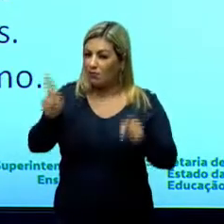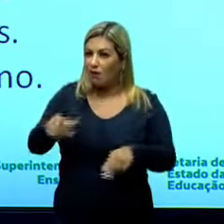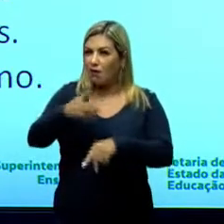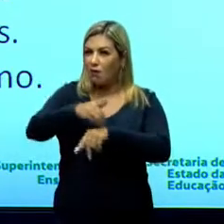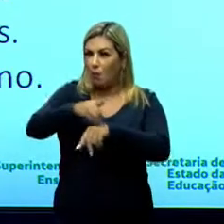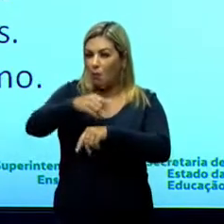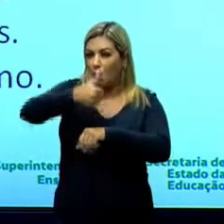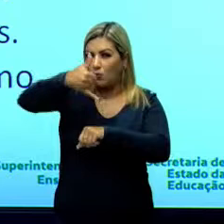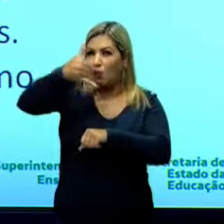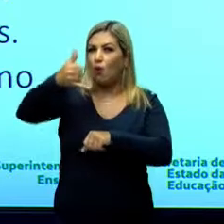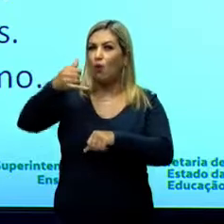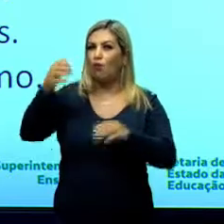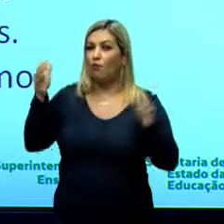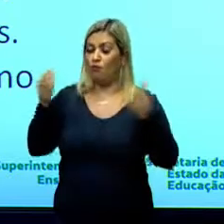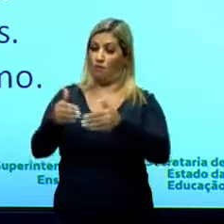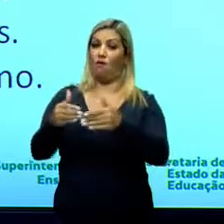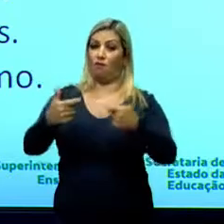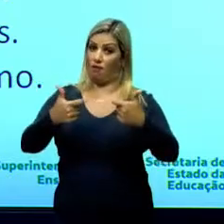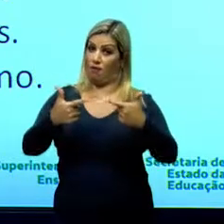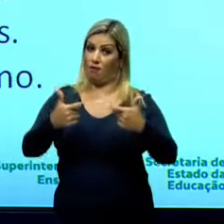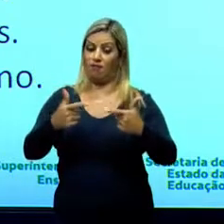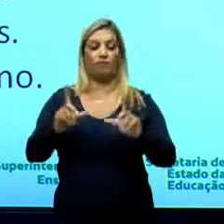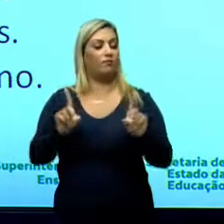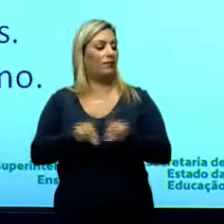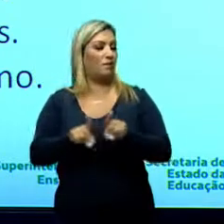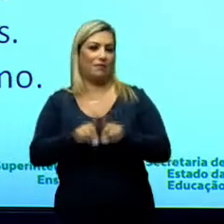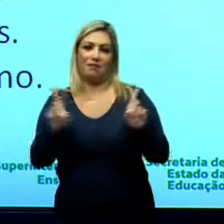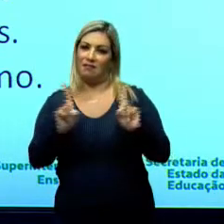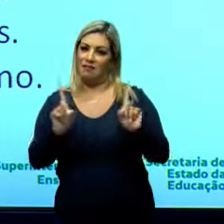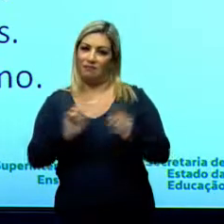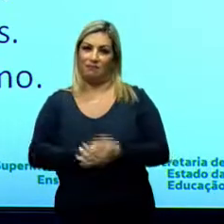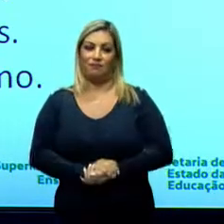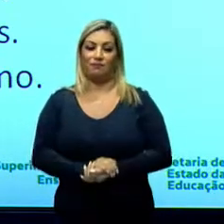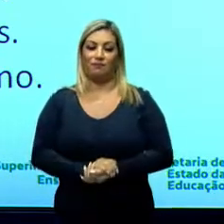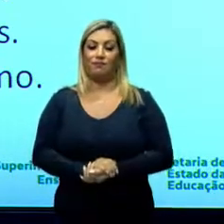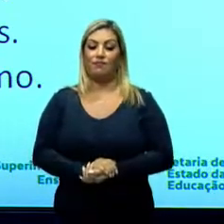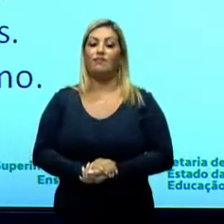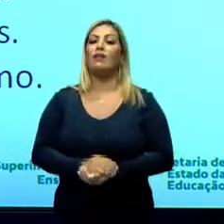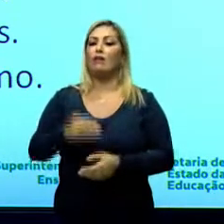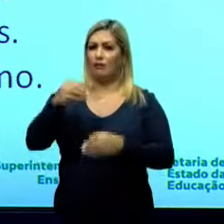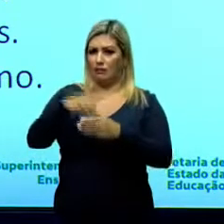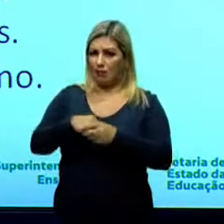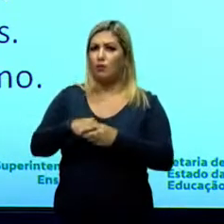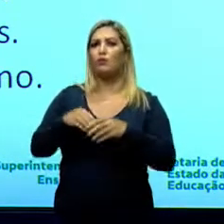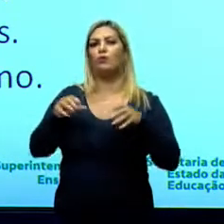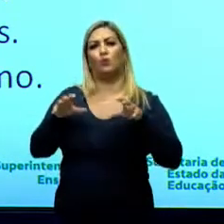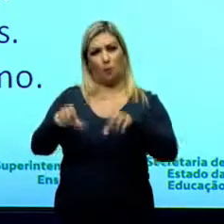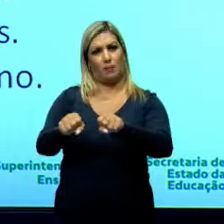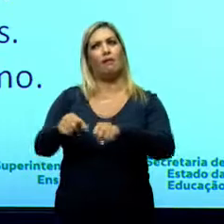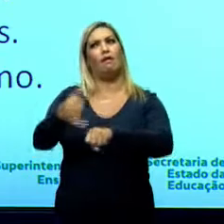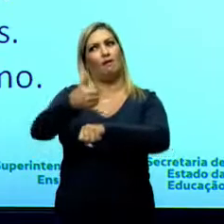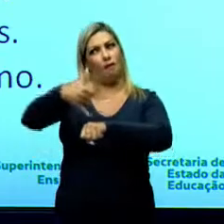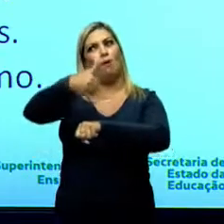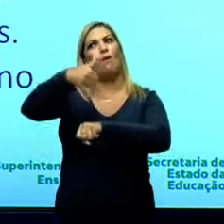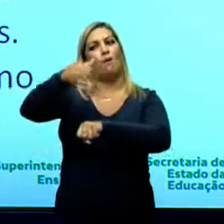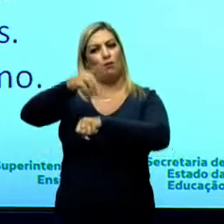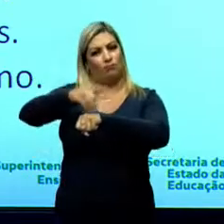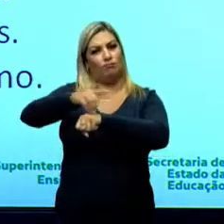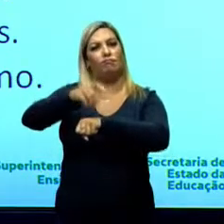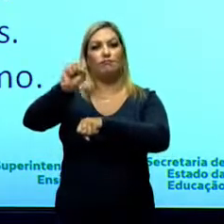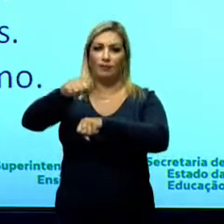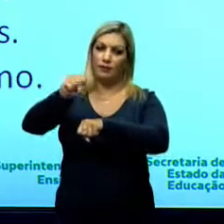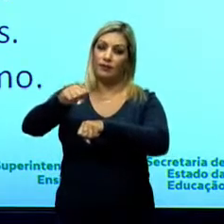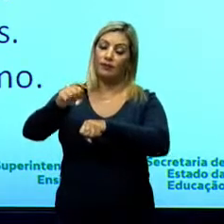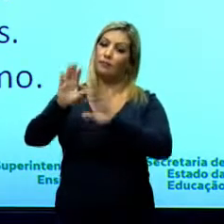leva à ocorrência desse conflito? Também não. Faz parte, é claro, dominar ali onde tem petróleo?